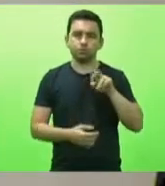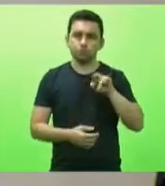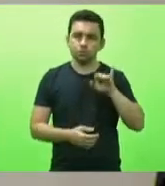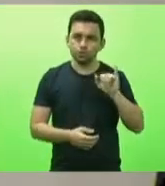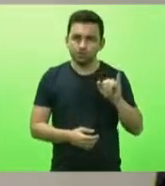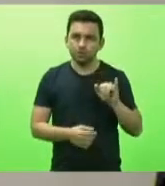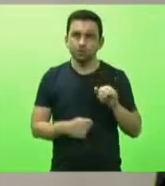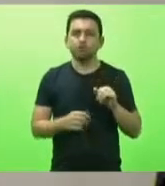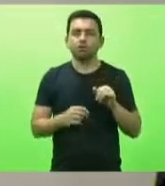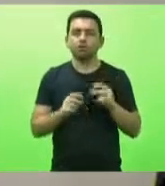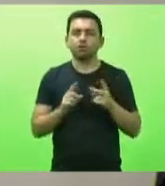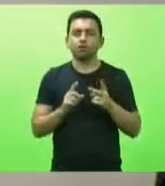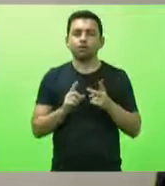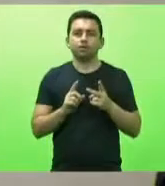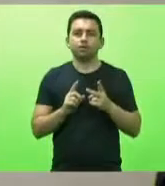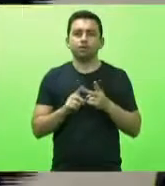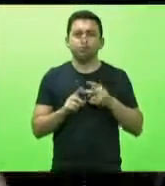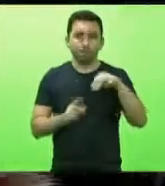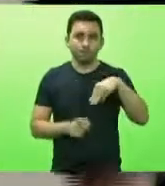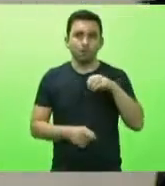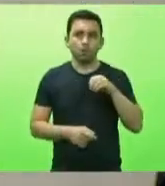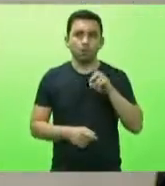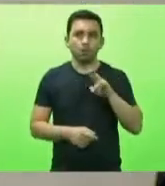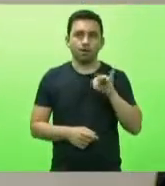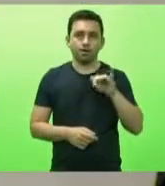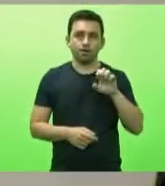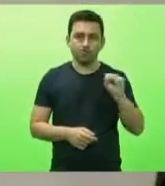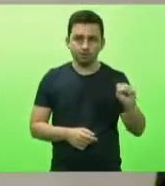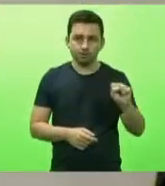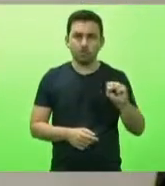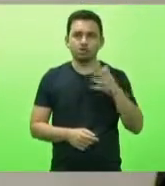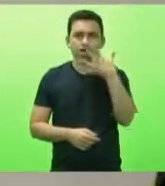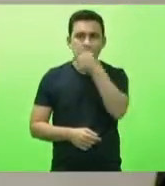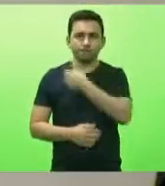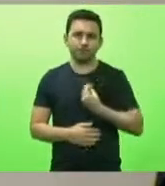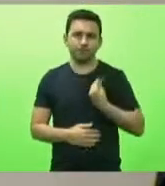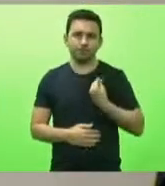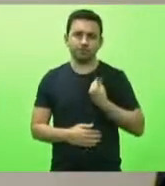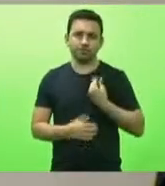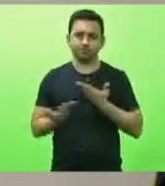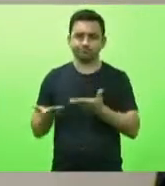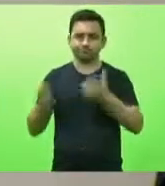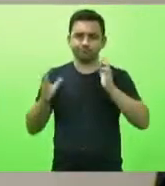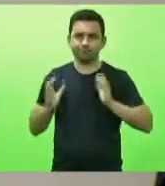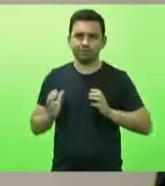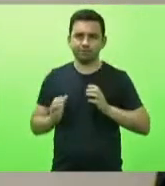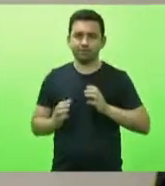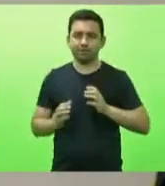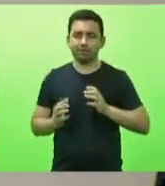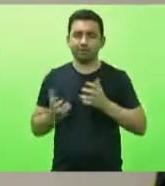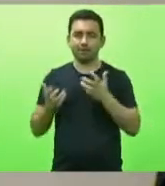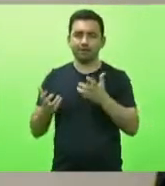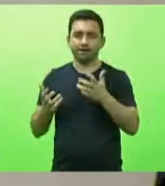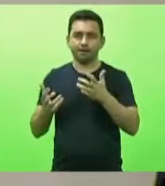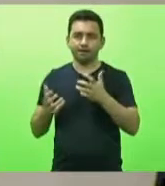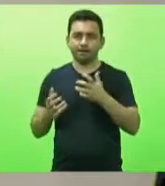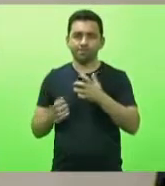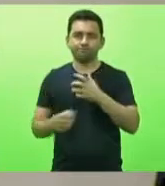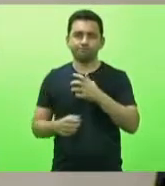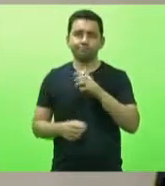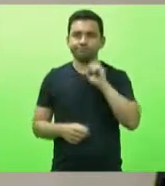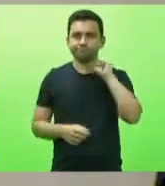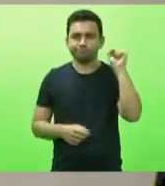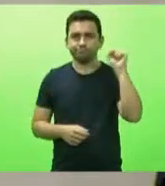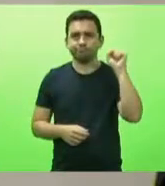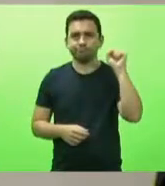Yuri e Moraes, que salvaram a vida de um cidadão que atentava contra a própria vida. Em